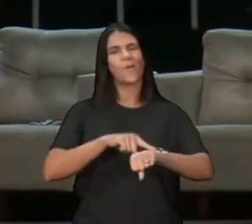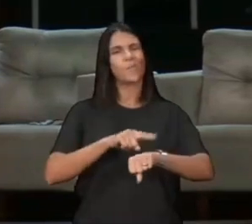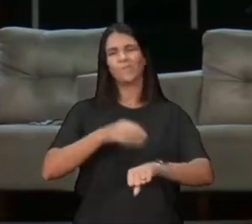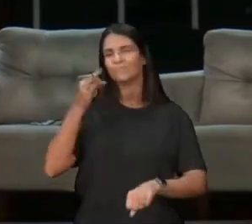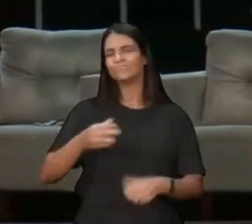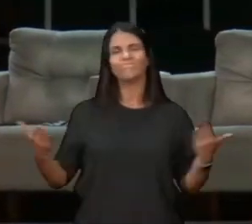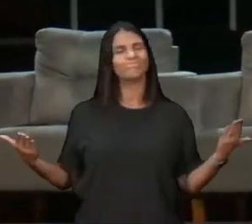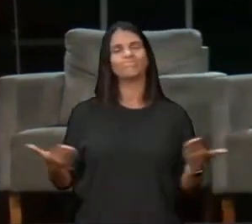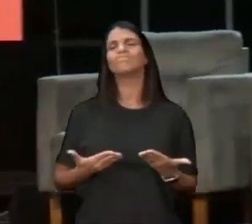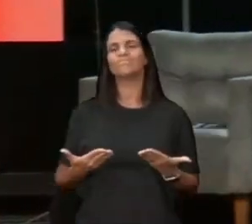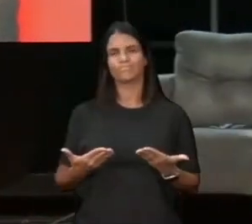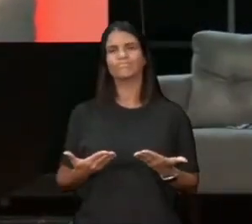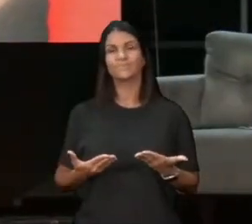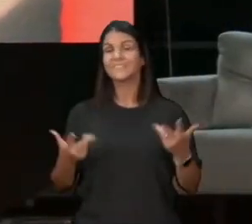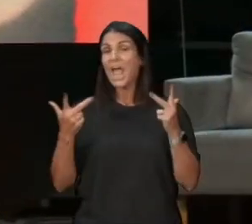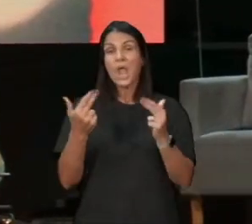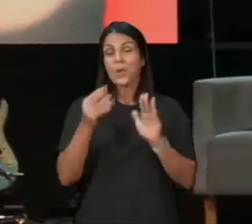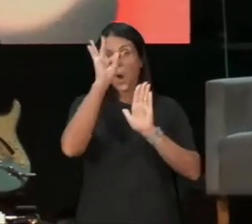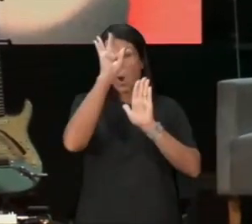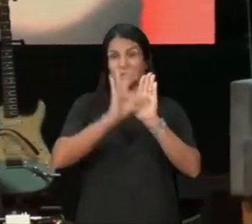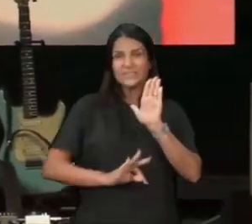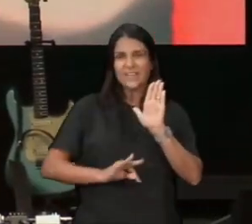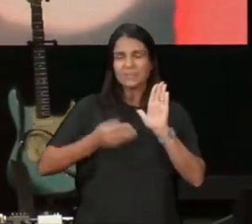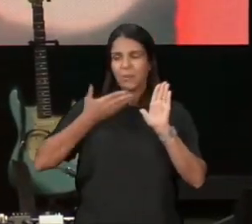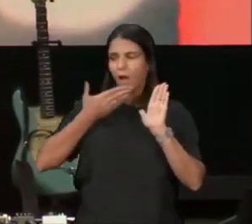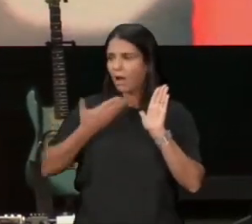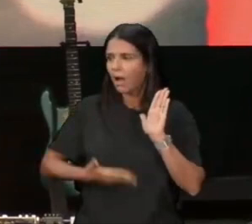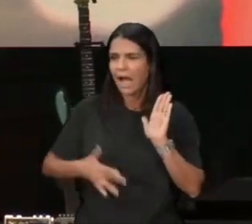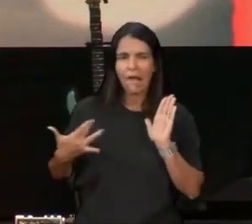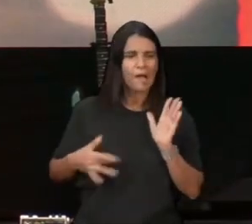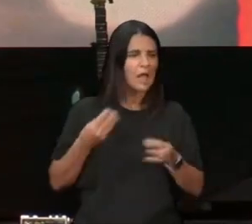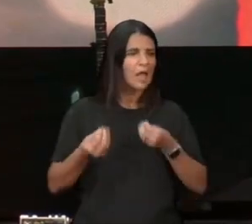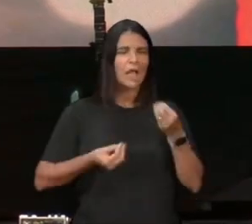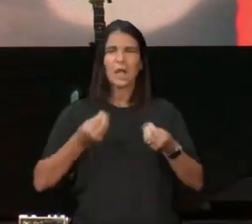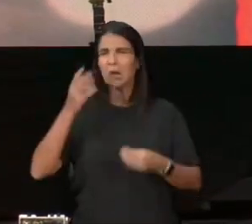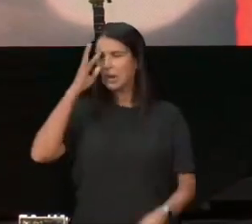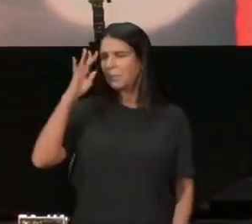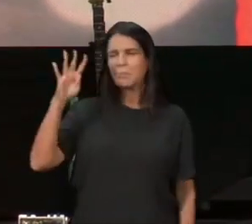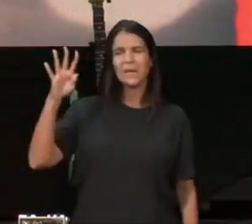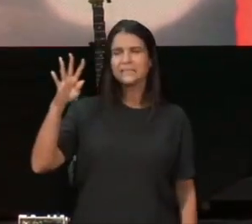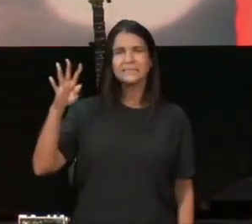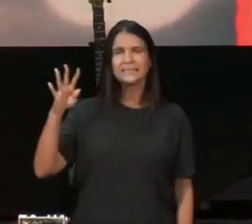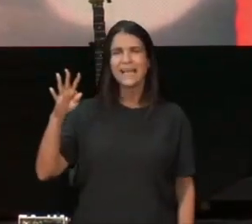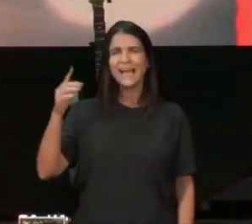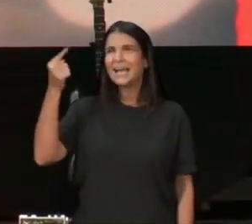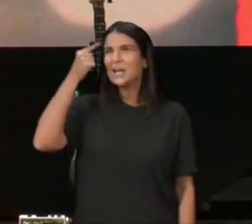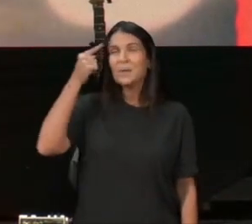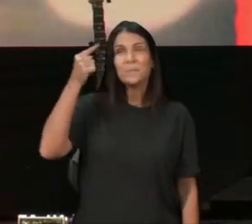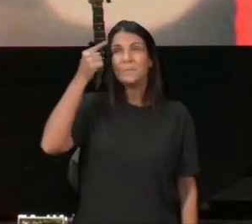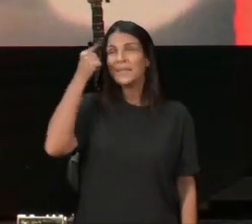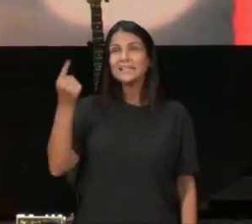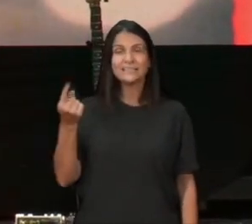Diz o texto, que do jeito, que a gente ficou agora, boquiaberto, de imaginar a cena, Jesus ficou assim também, pensa num